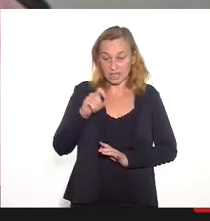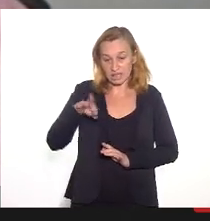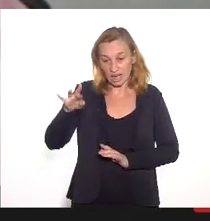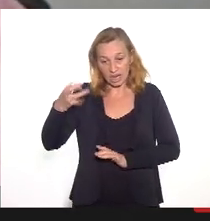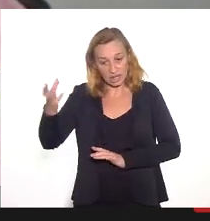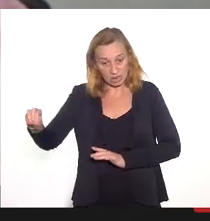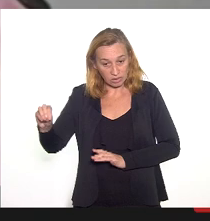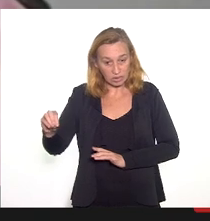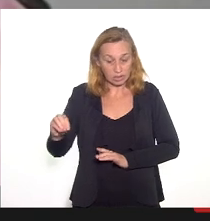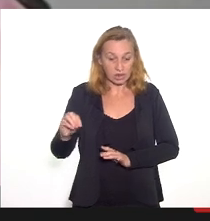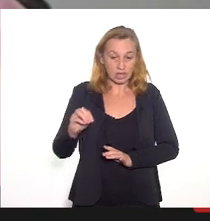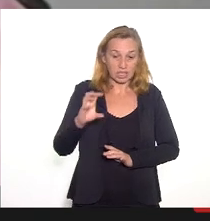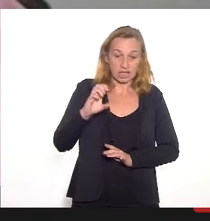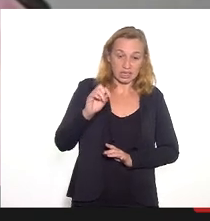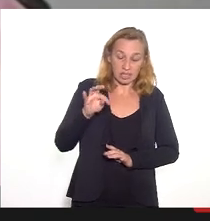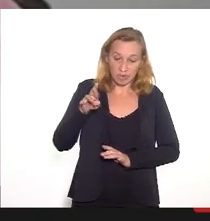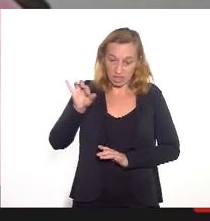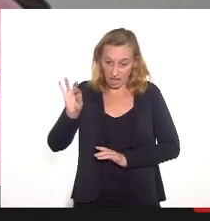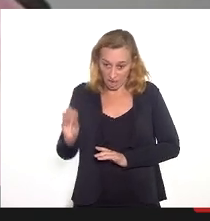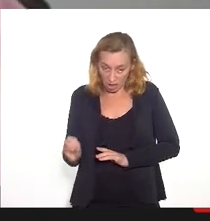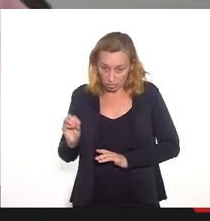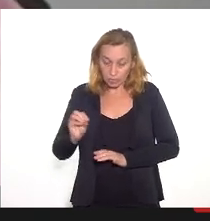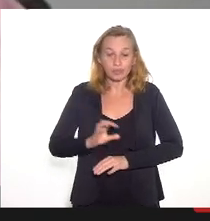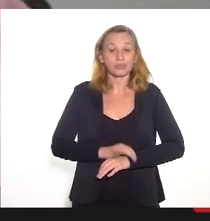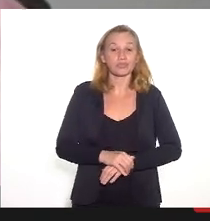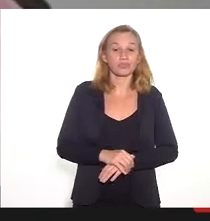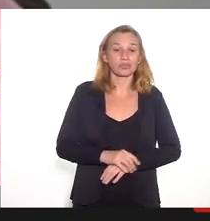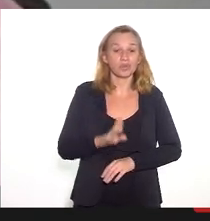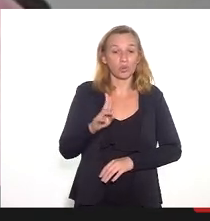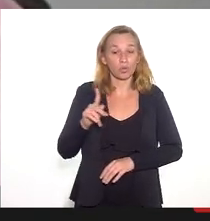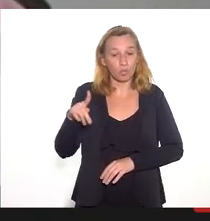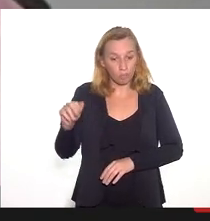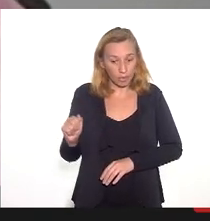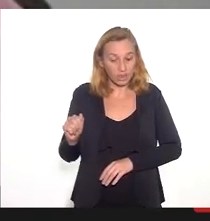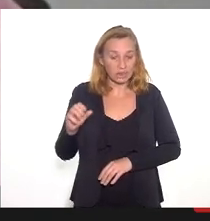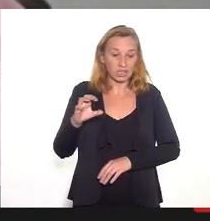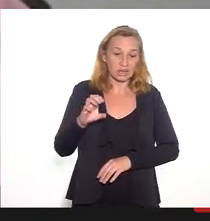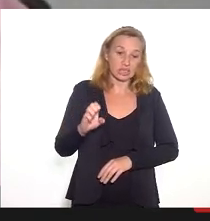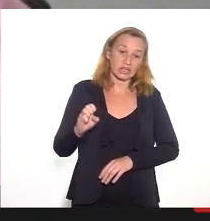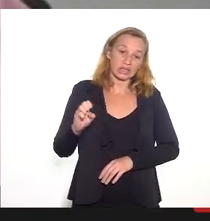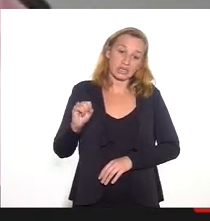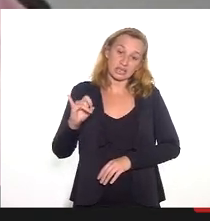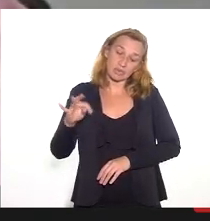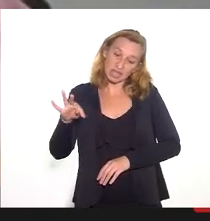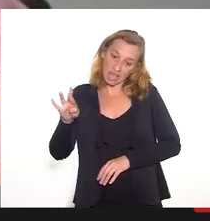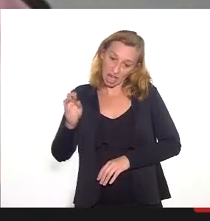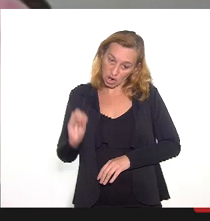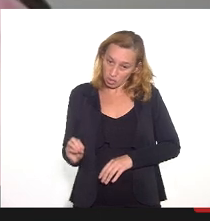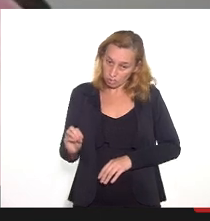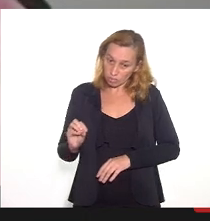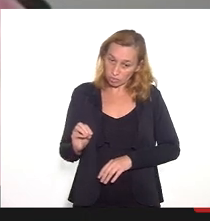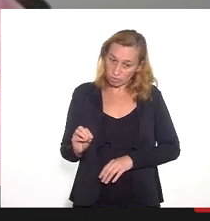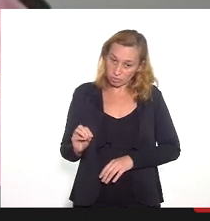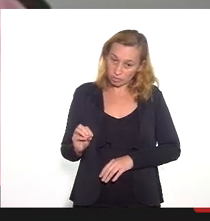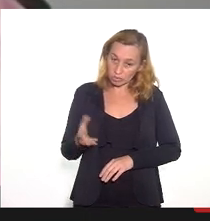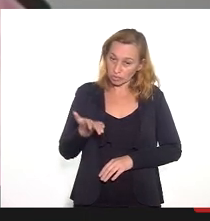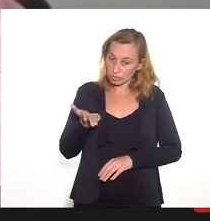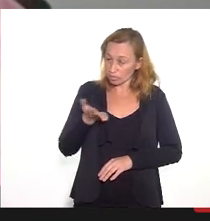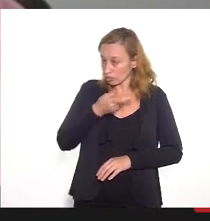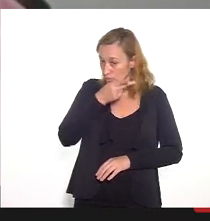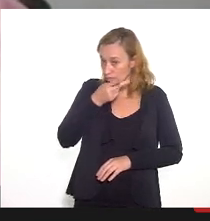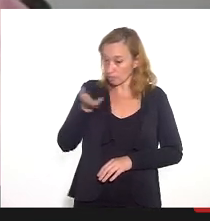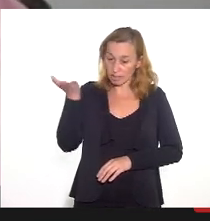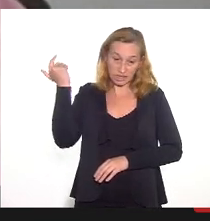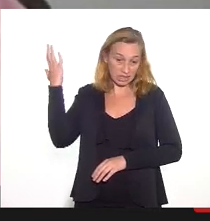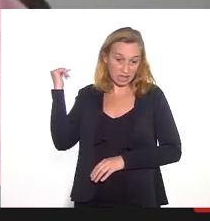a UPA do Cemitério, que é a chamada UPA do RP Montes, mas o pessoal diz que é a UPA do Cemitério, porque no passado ninguém era atendido, eu já